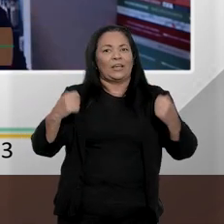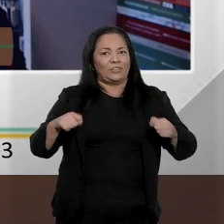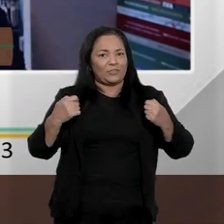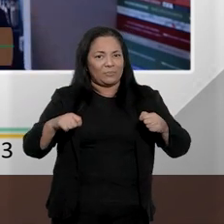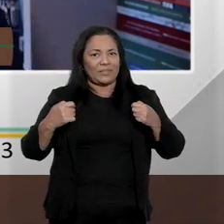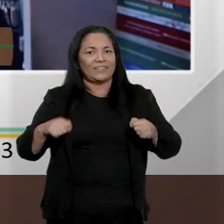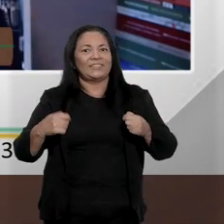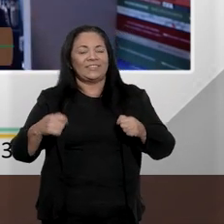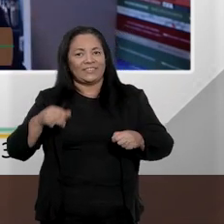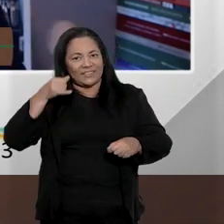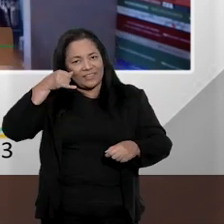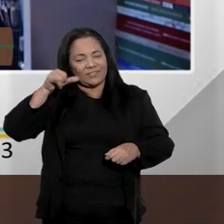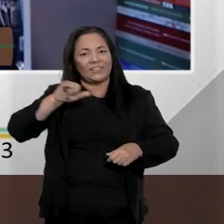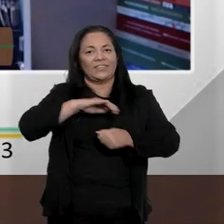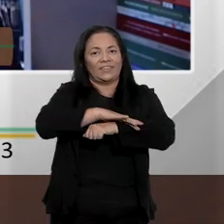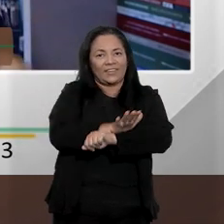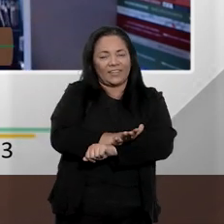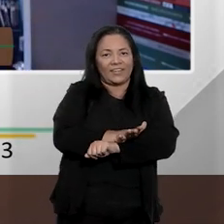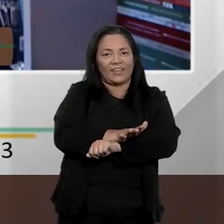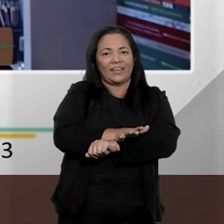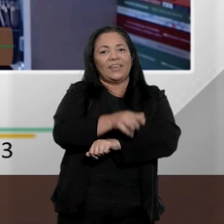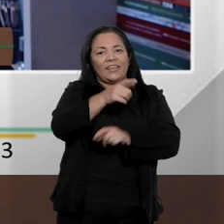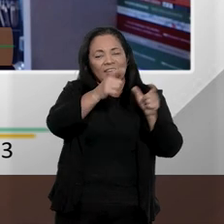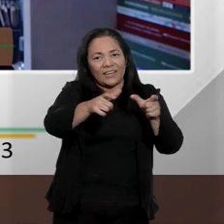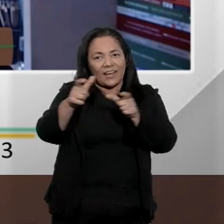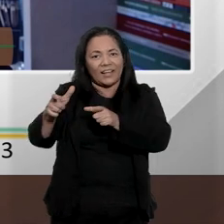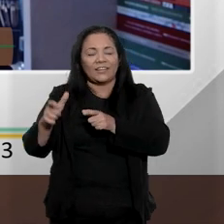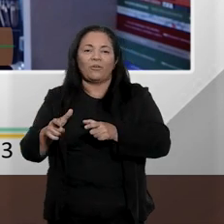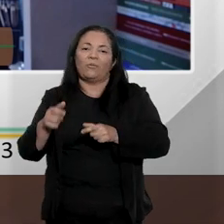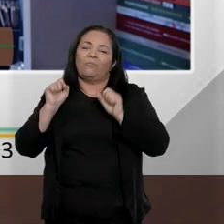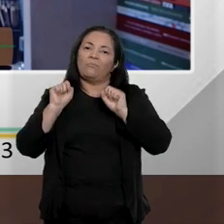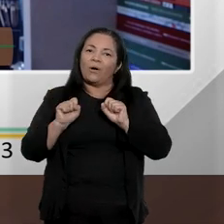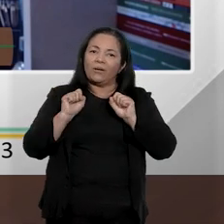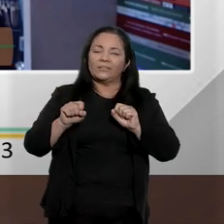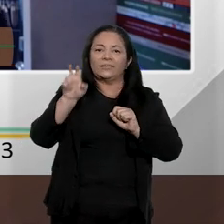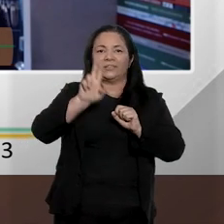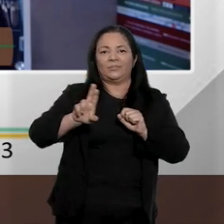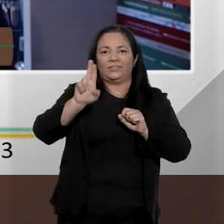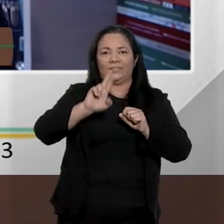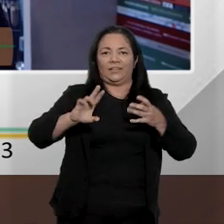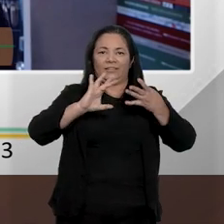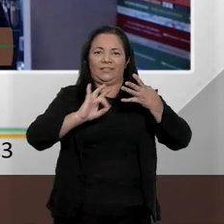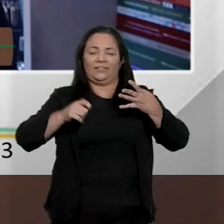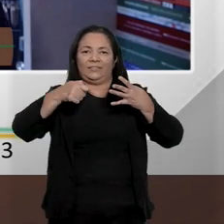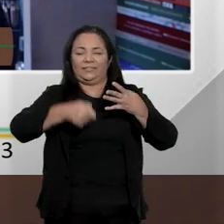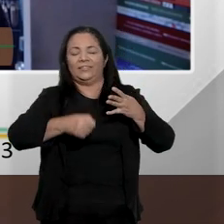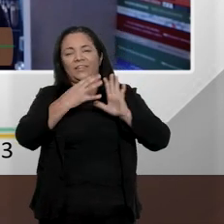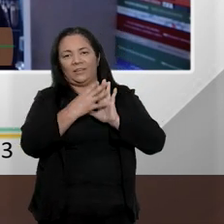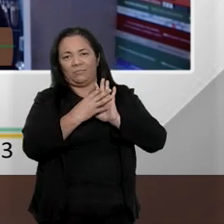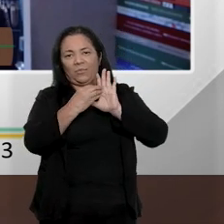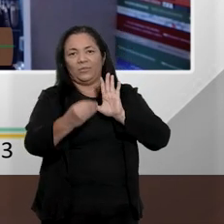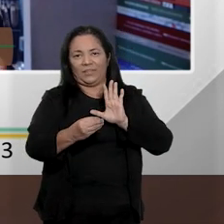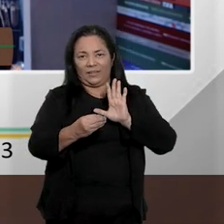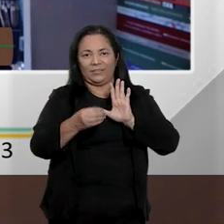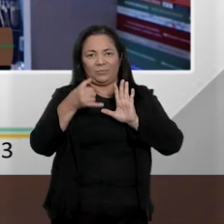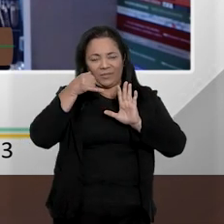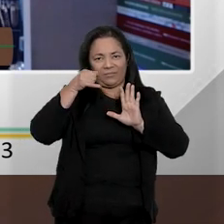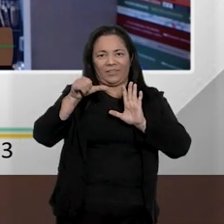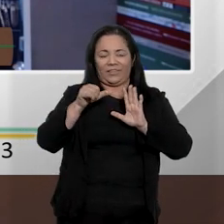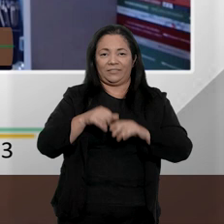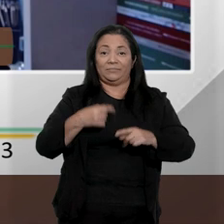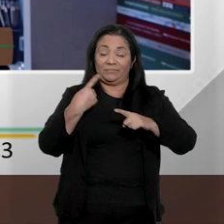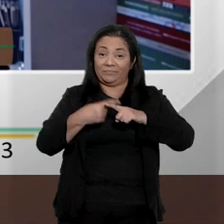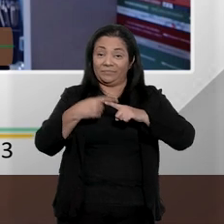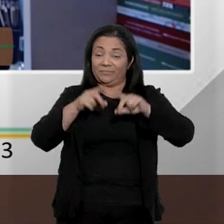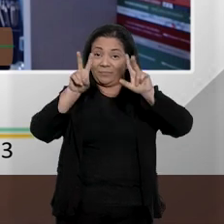decisões importantes como essa se tornem realidade. E acho que é importante a gente estar sempre visibilizando isso, porque o racismo